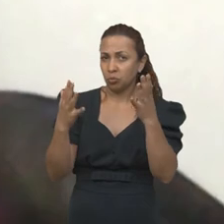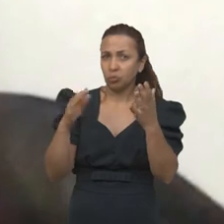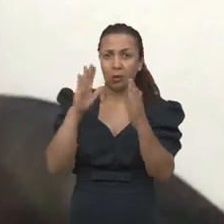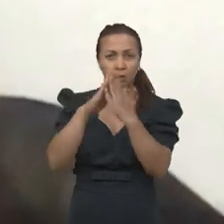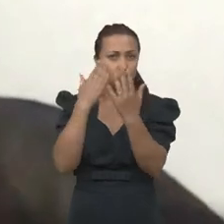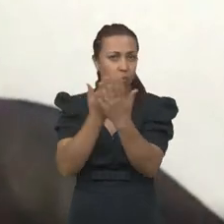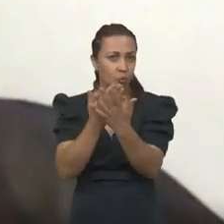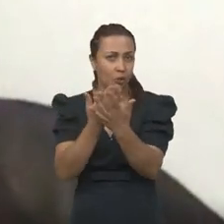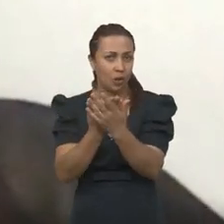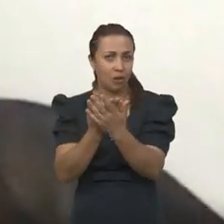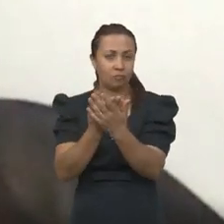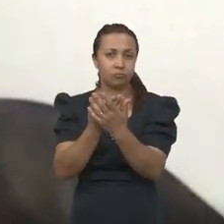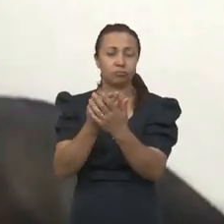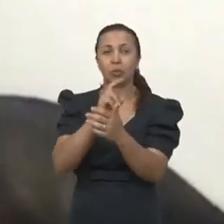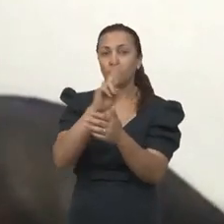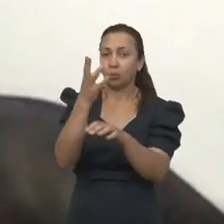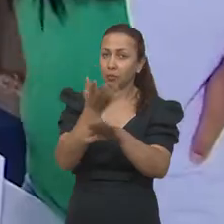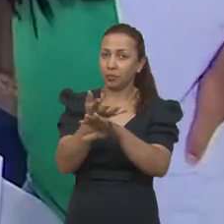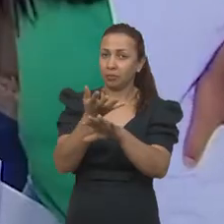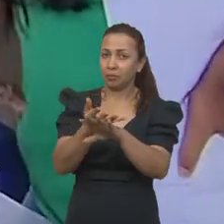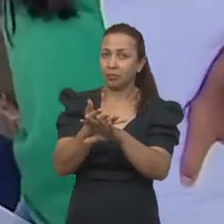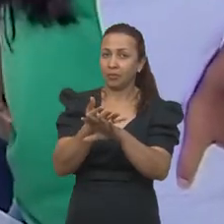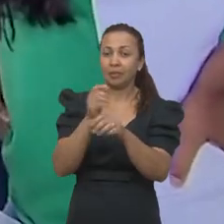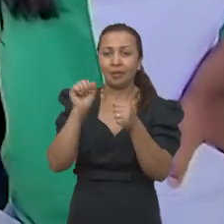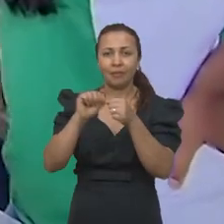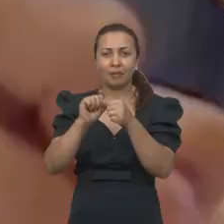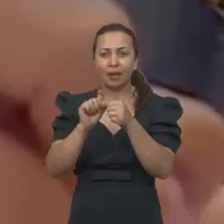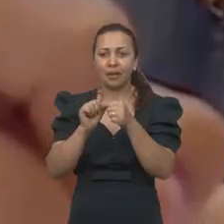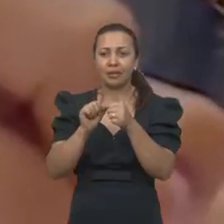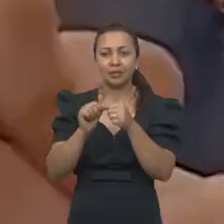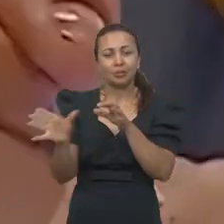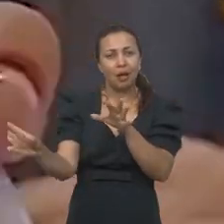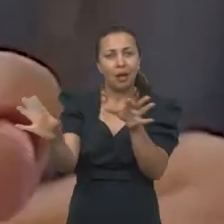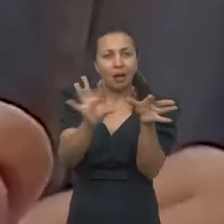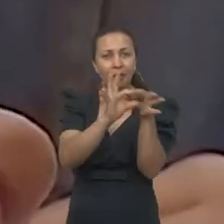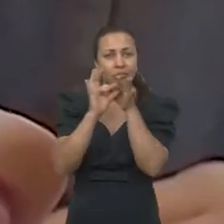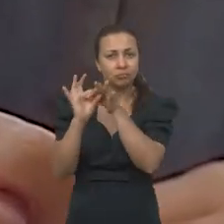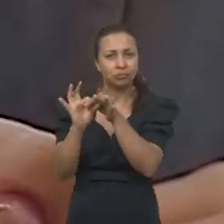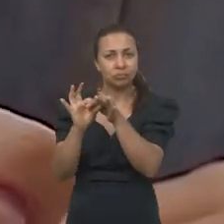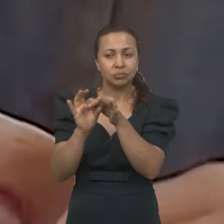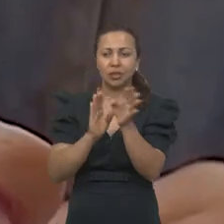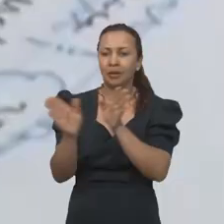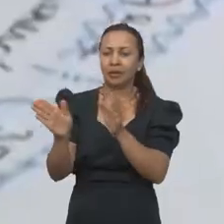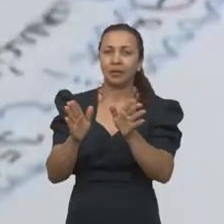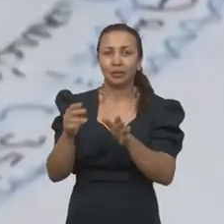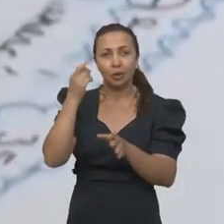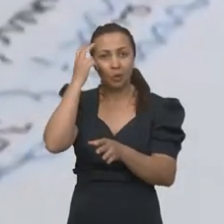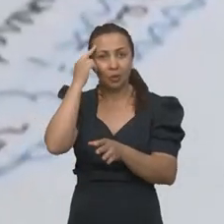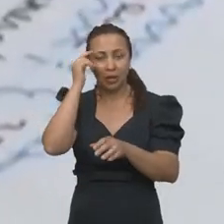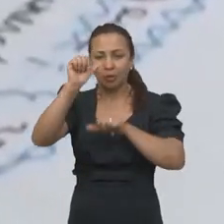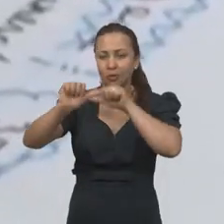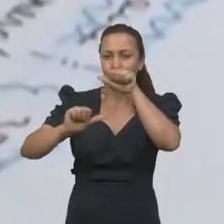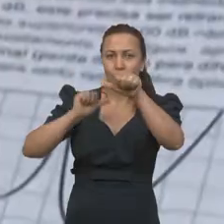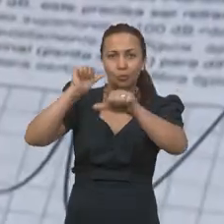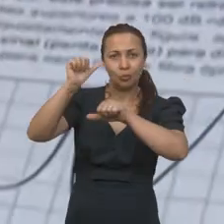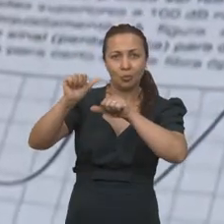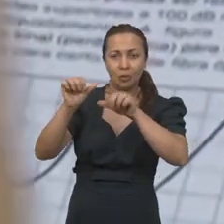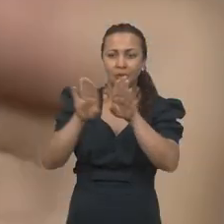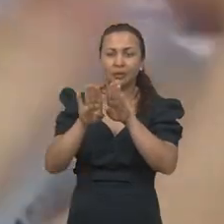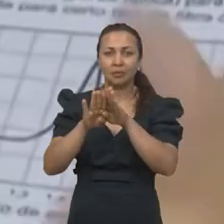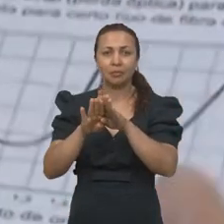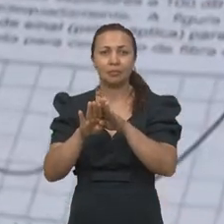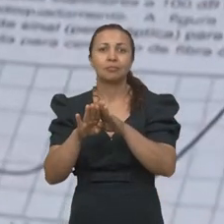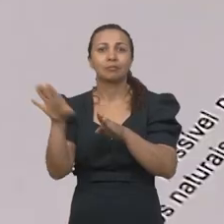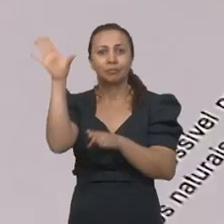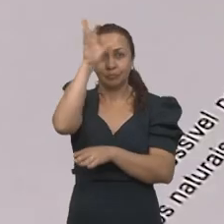Então a neuropsicologia escolar, ela faz essa interface entre o neurodesenvolvimento e